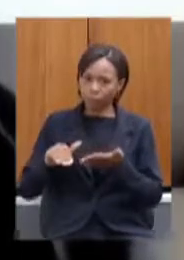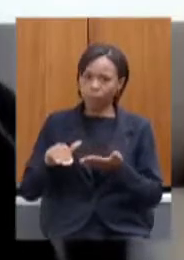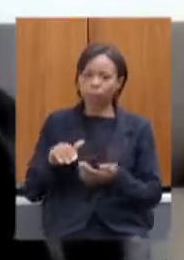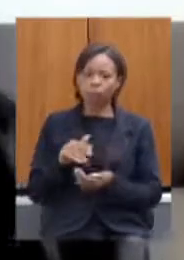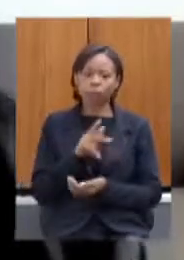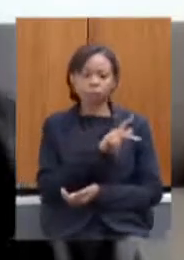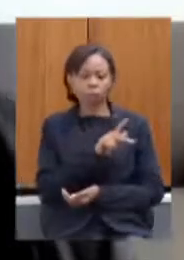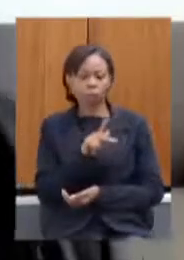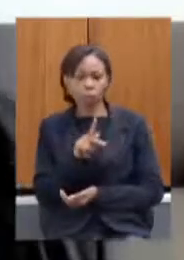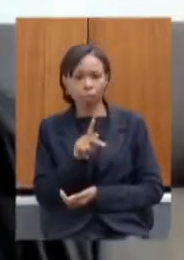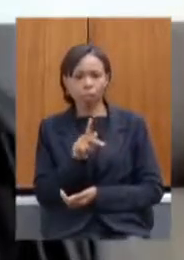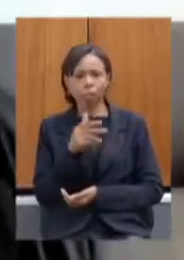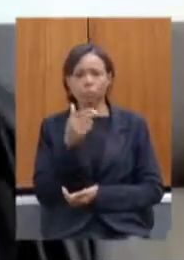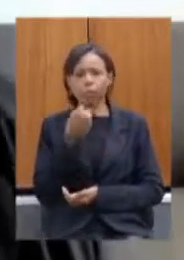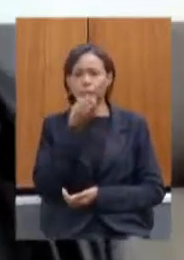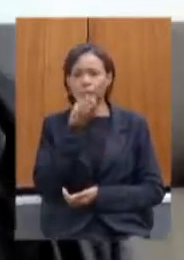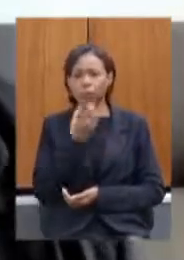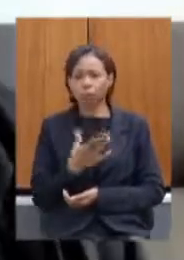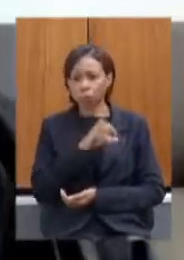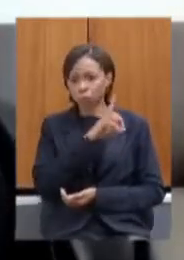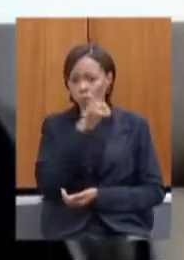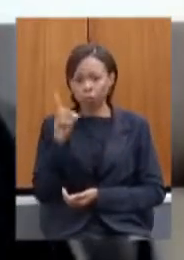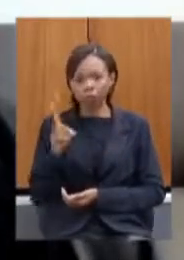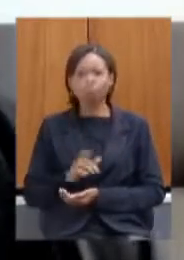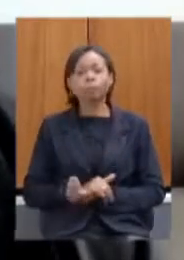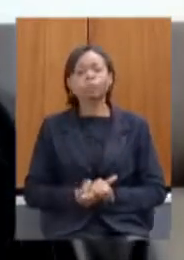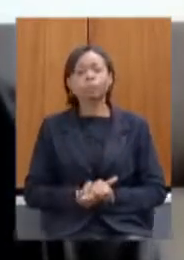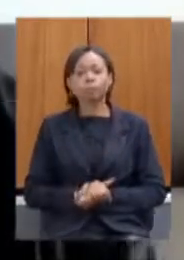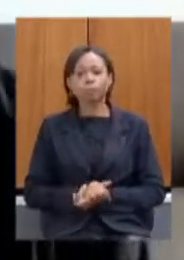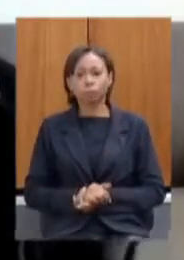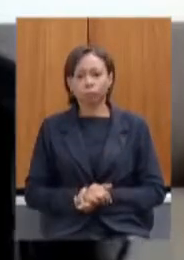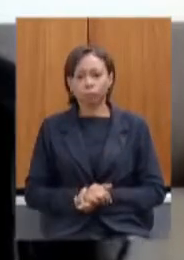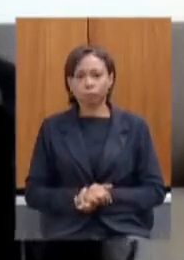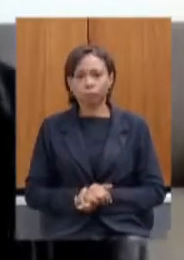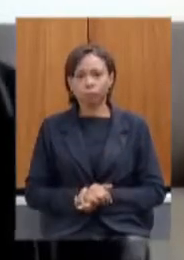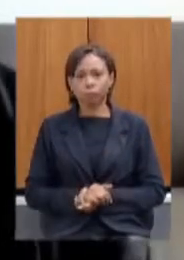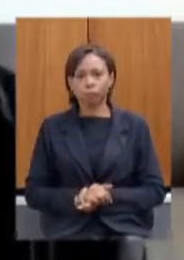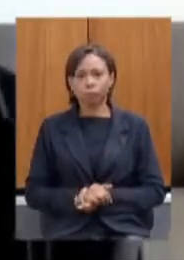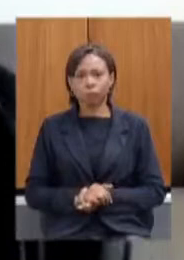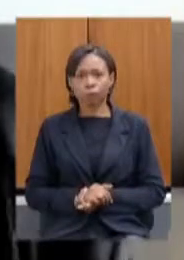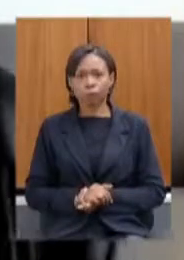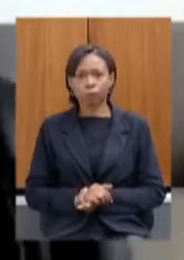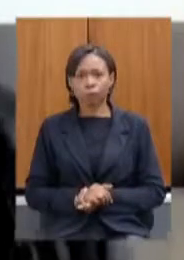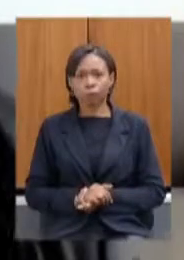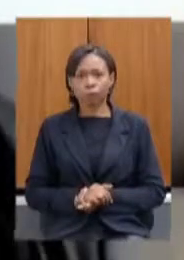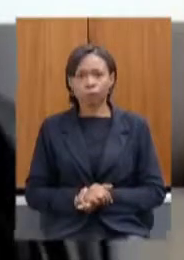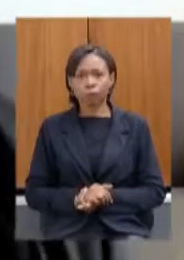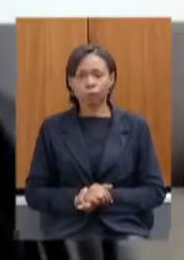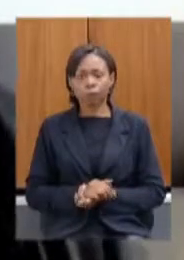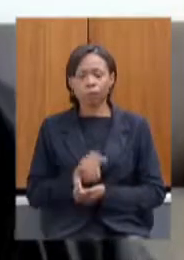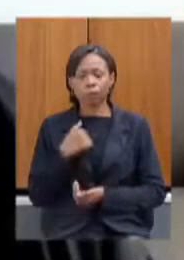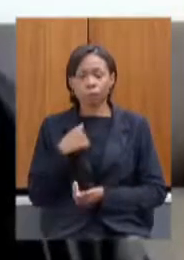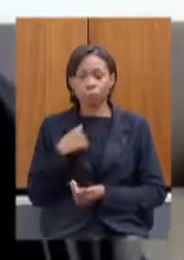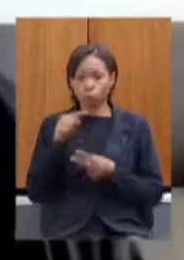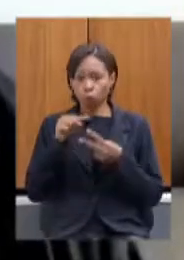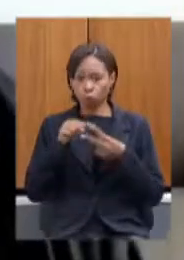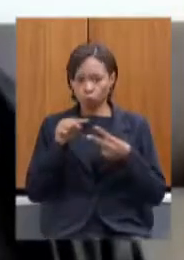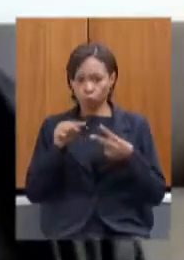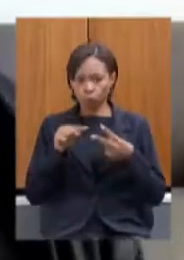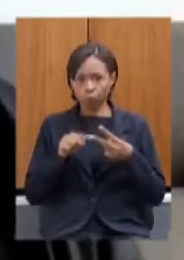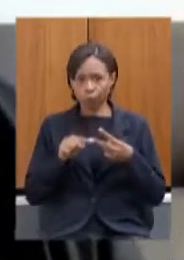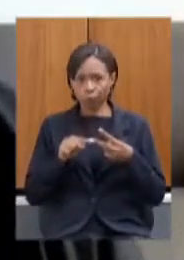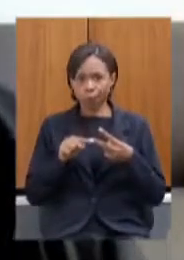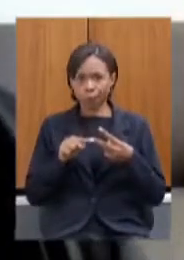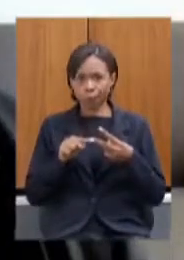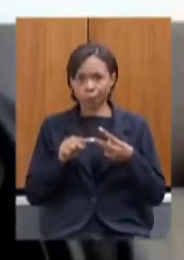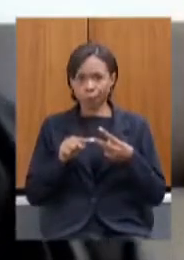mais deputados deputadas eu vou me se engenhar duas questões secretário Gustavo